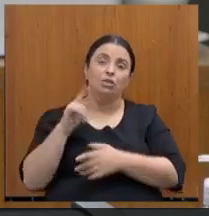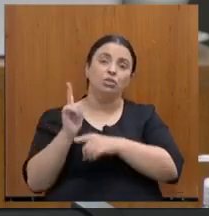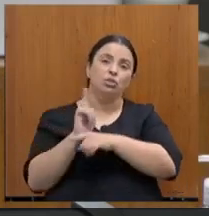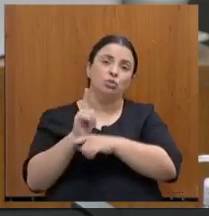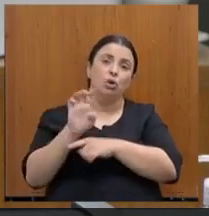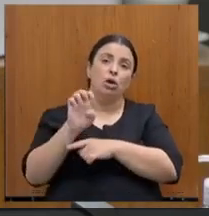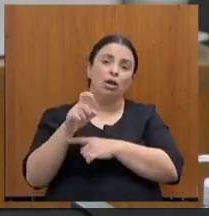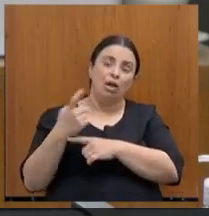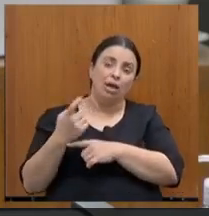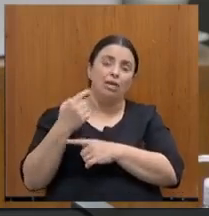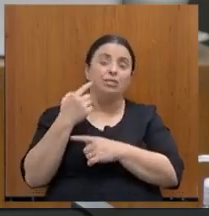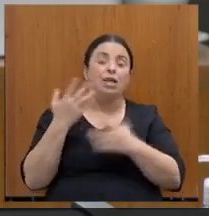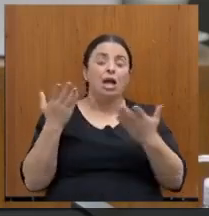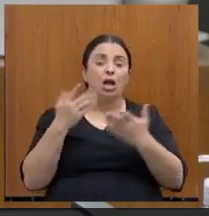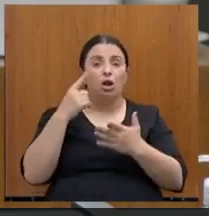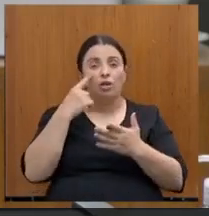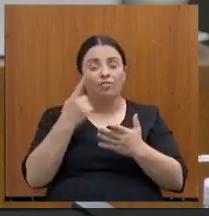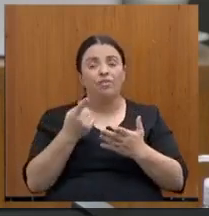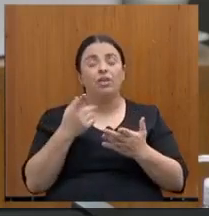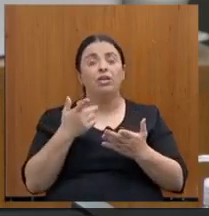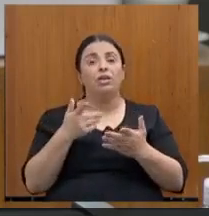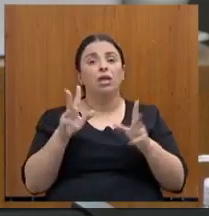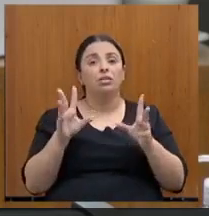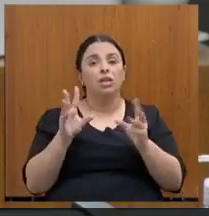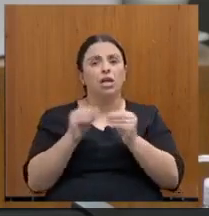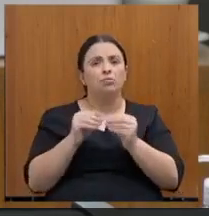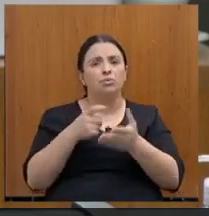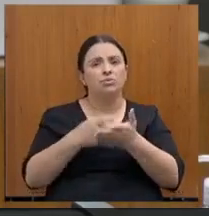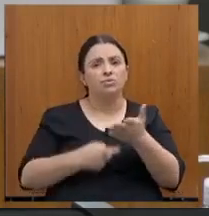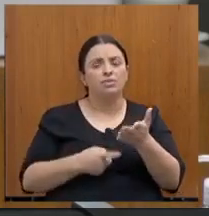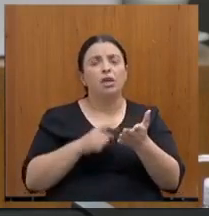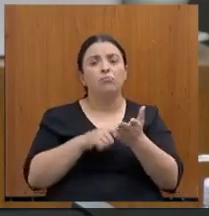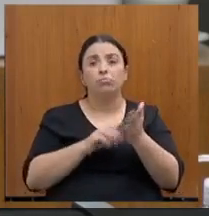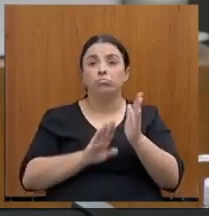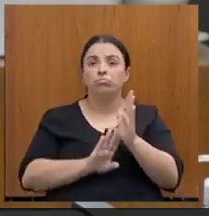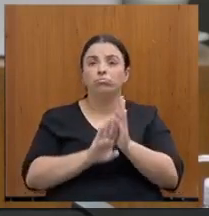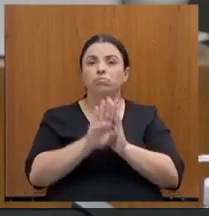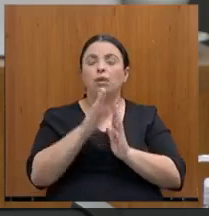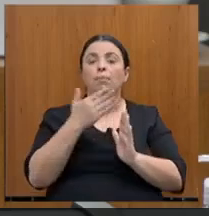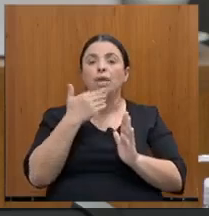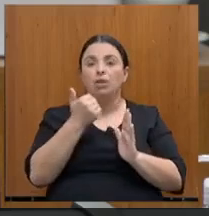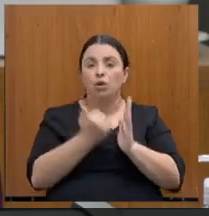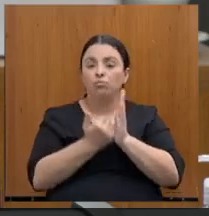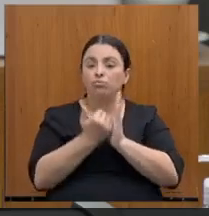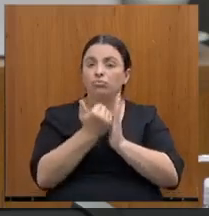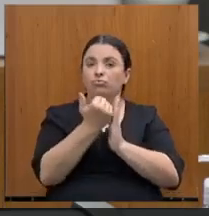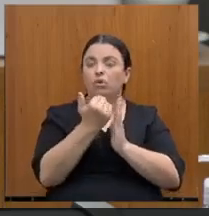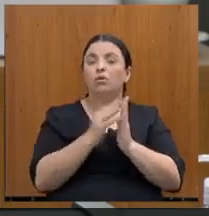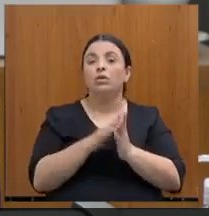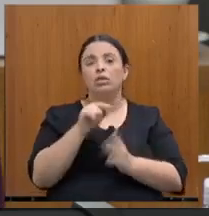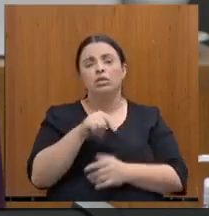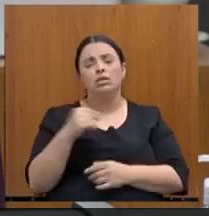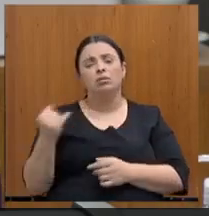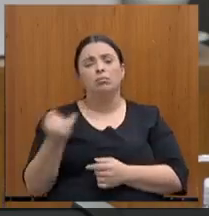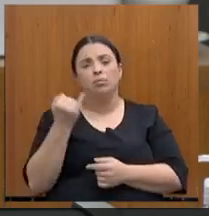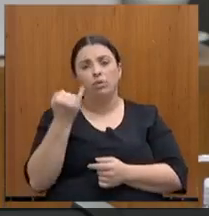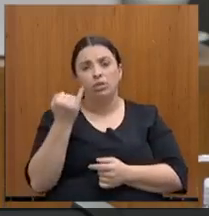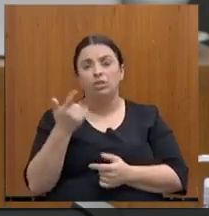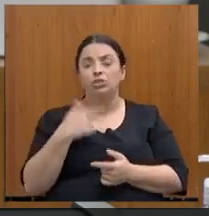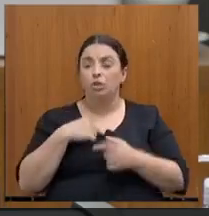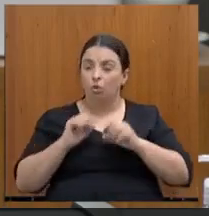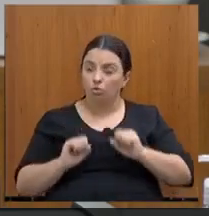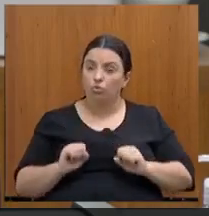os resultados fiscais cada vez melhores. E isso é superimportante, porque se trata não só de um